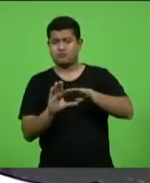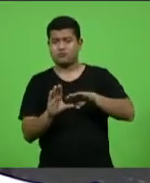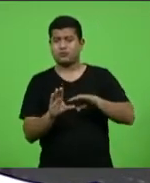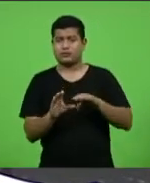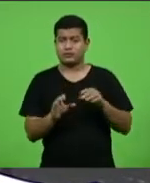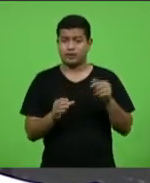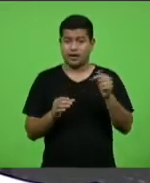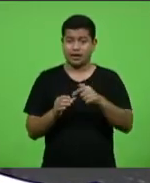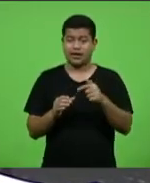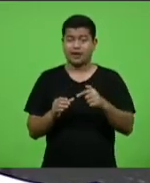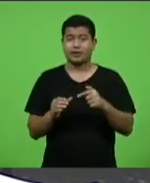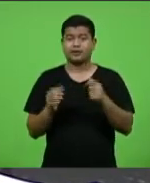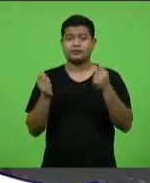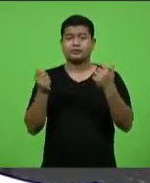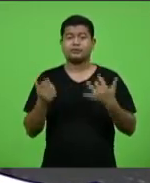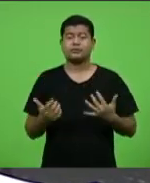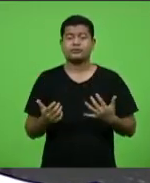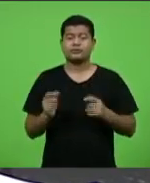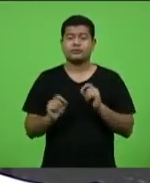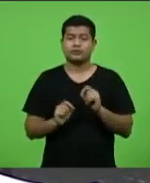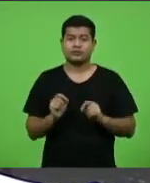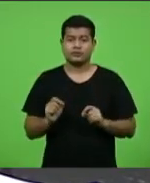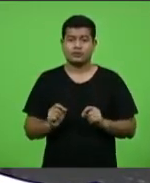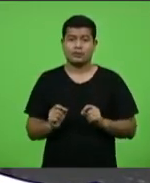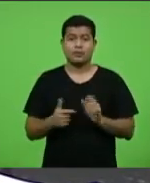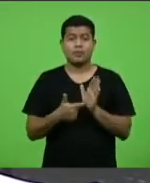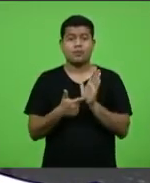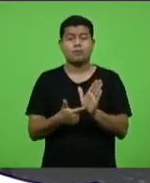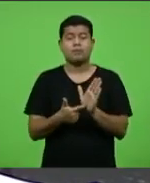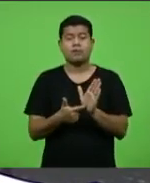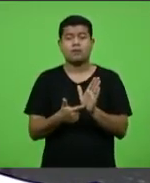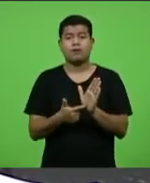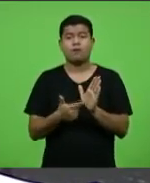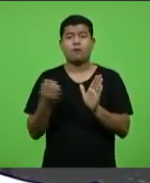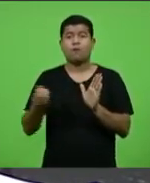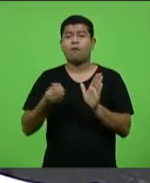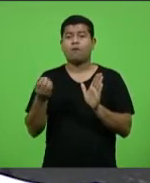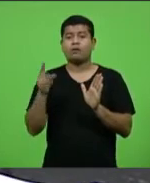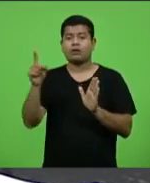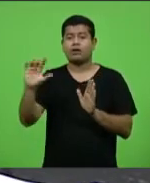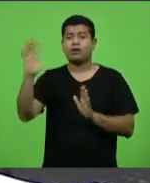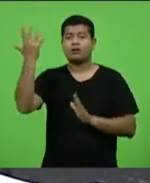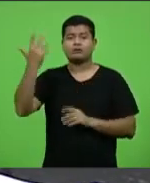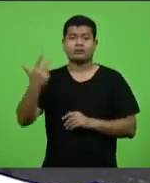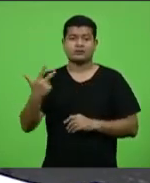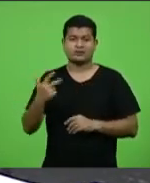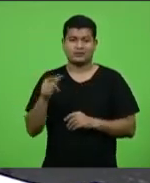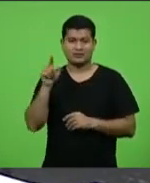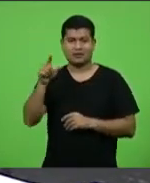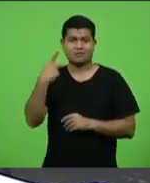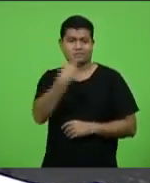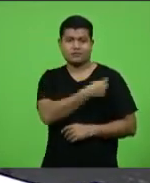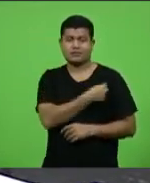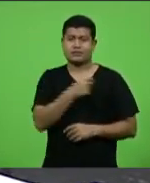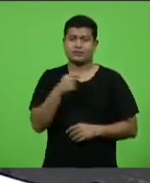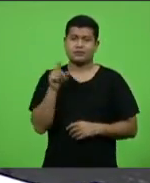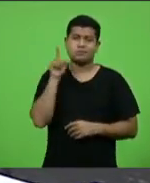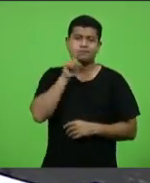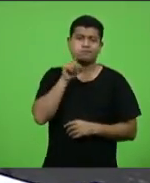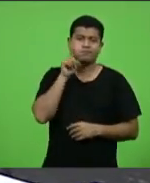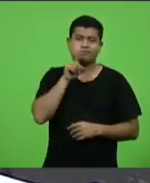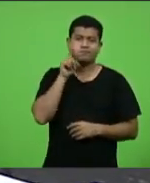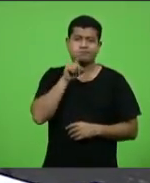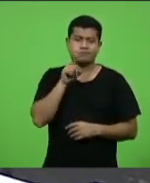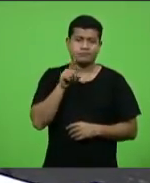mostrando como está acontecendo a vacinação nos